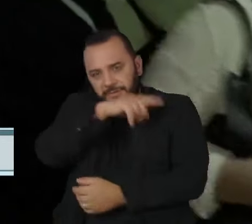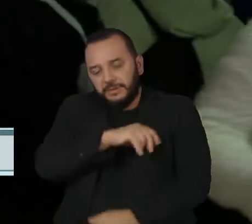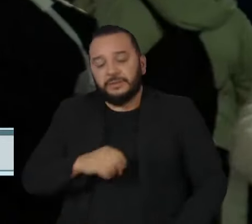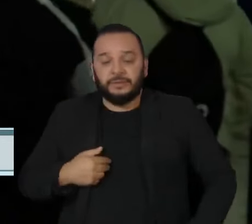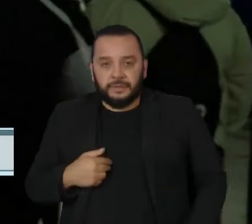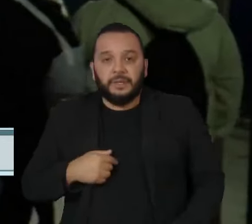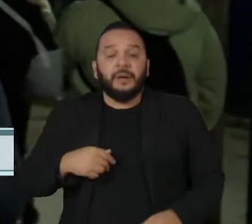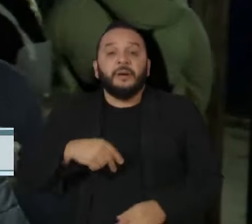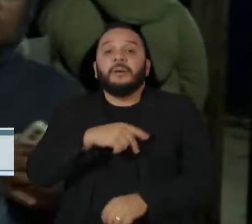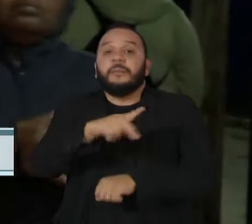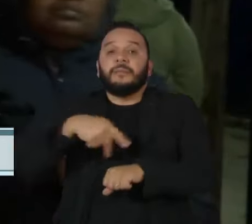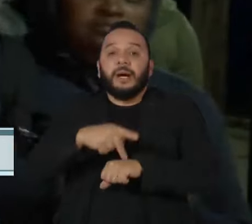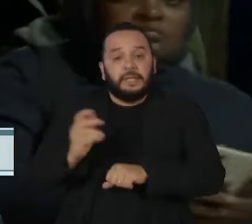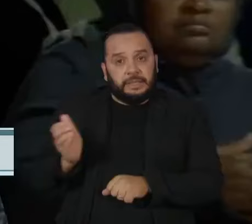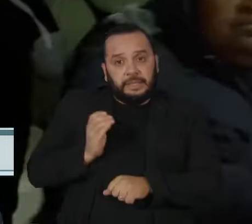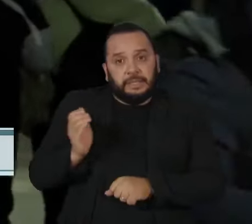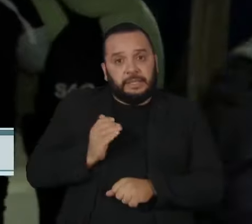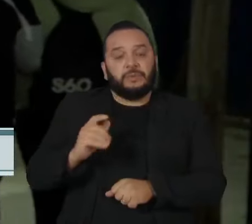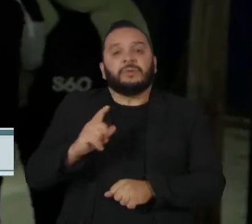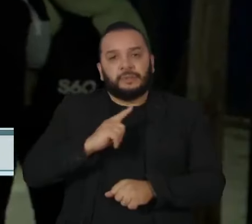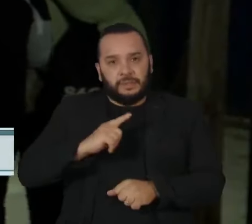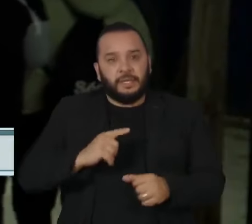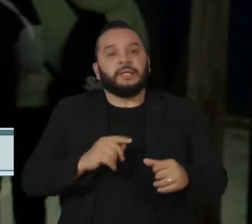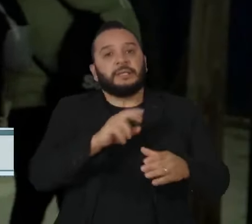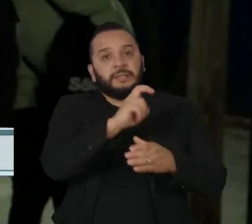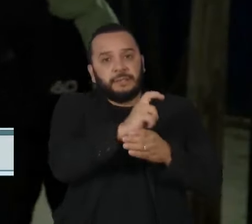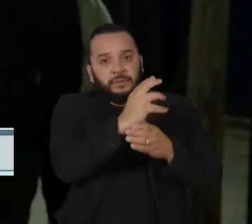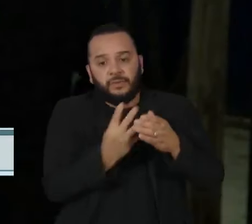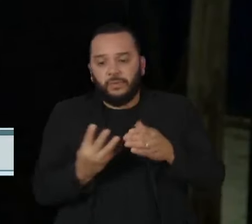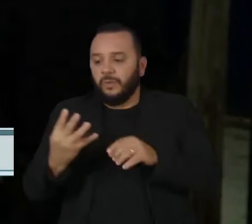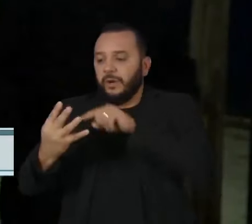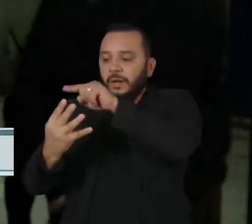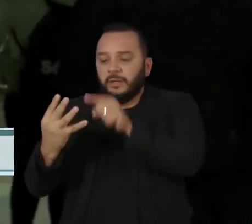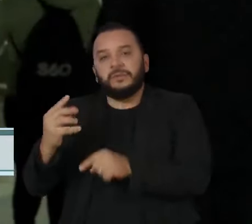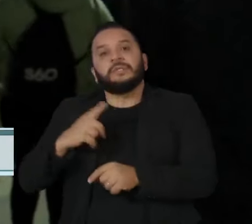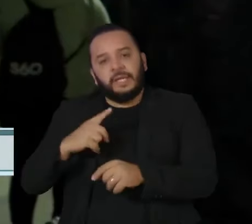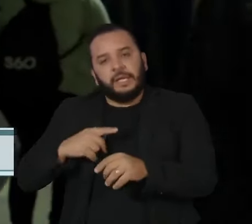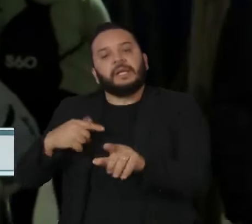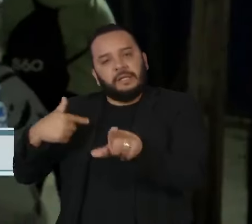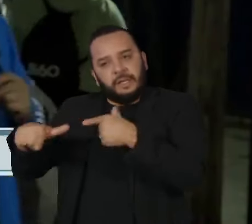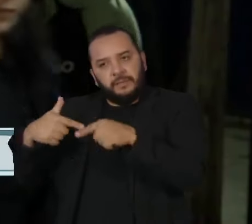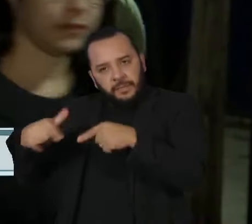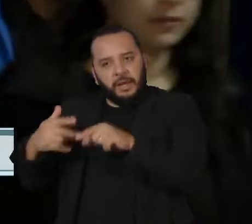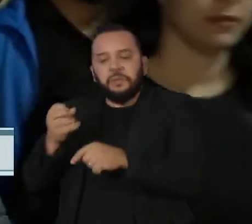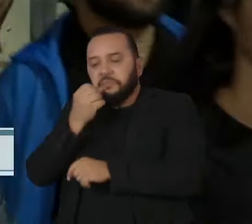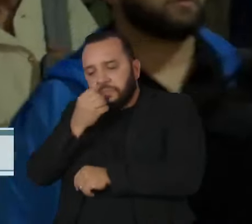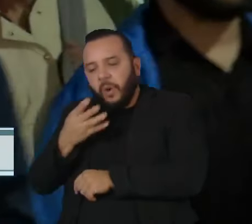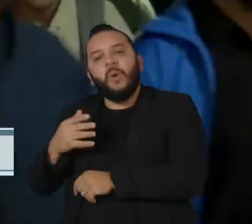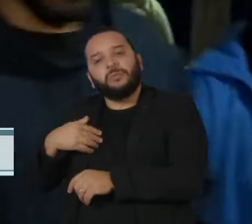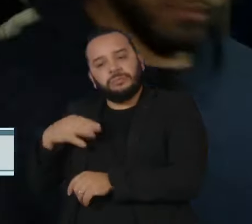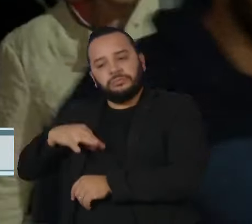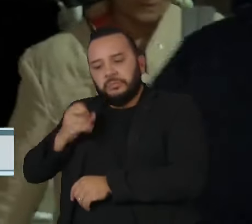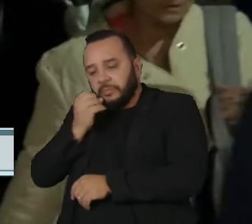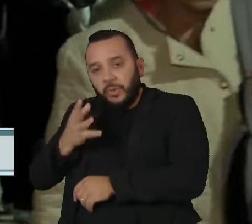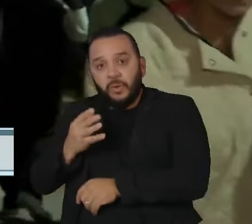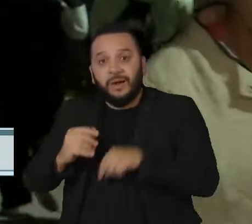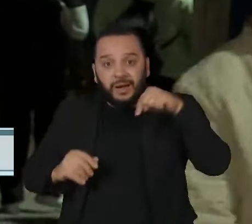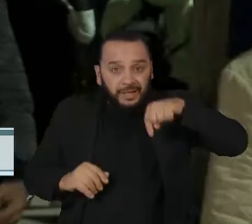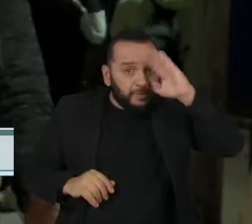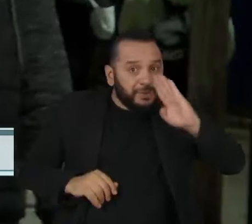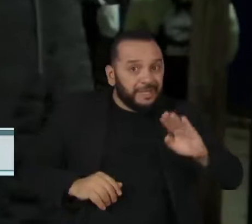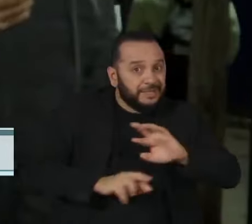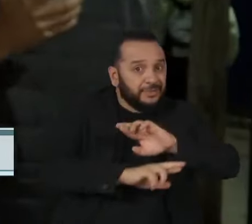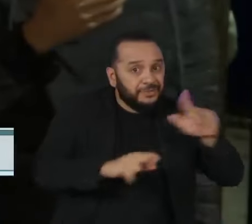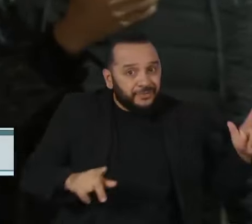jovens trabalham ou têm emprego regular. Entre os países de baixa renda, como é o caso do Brasil, apenas um em cada cinco